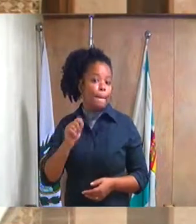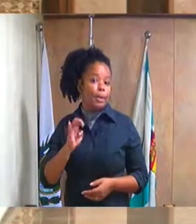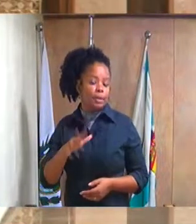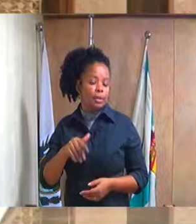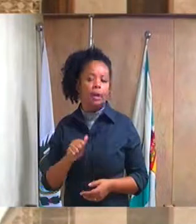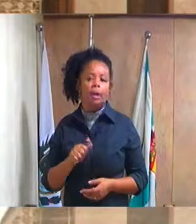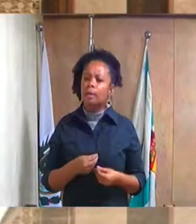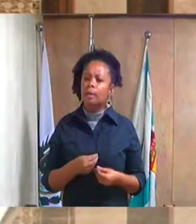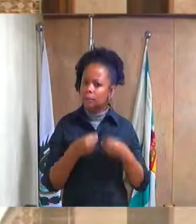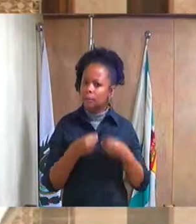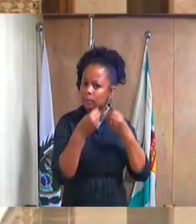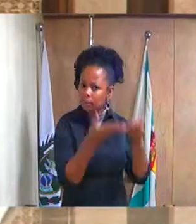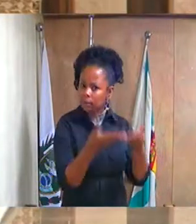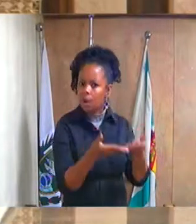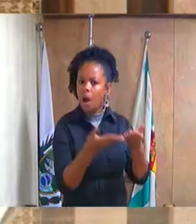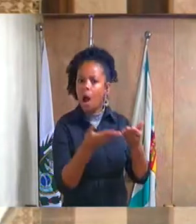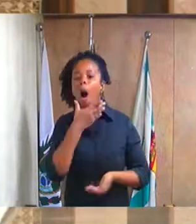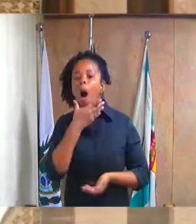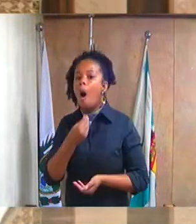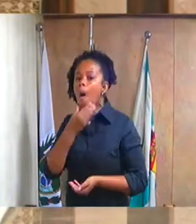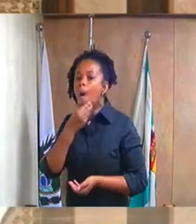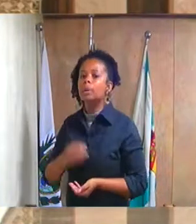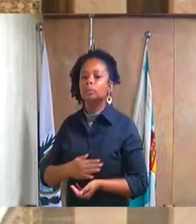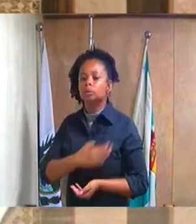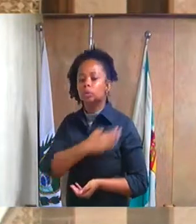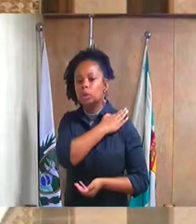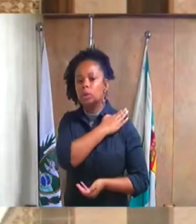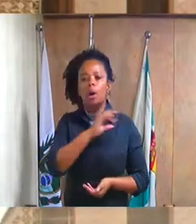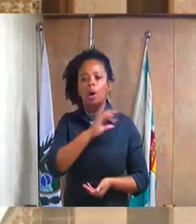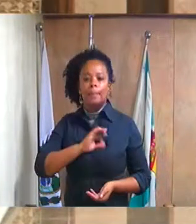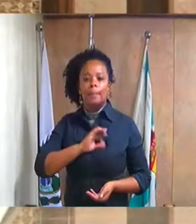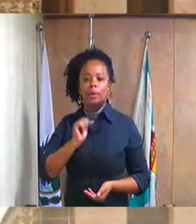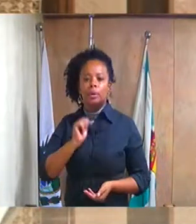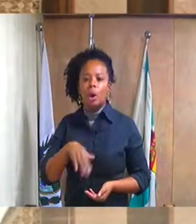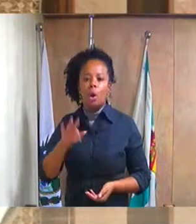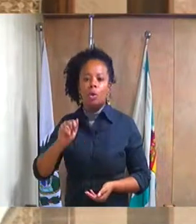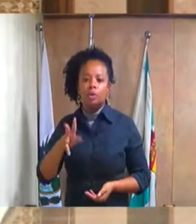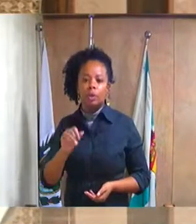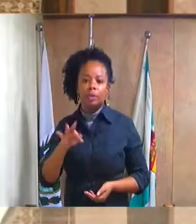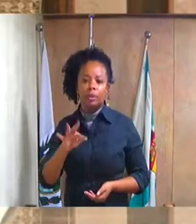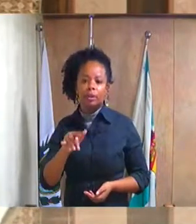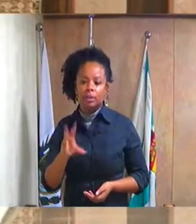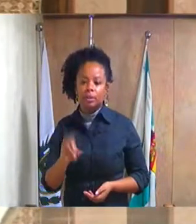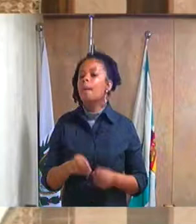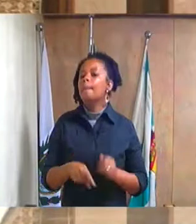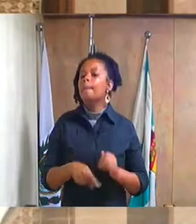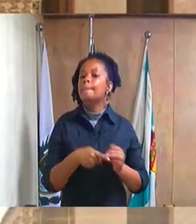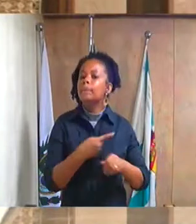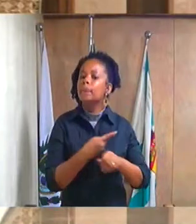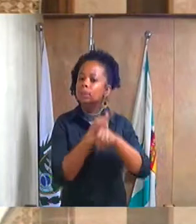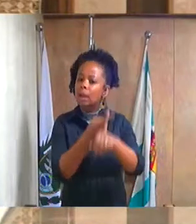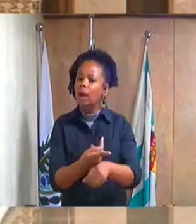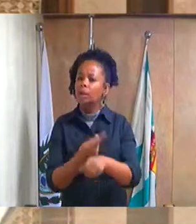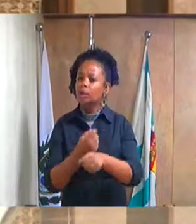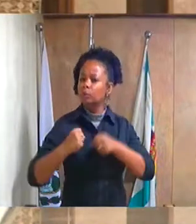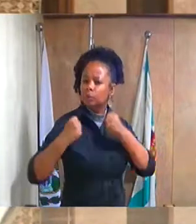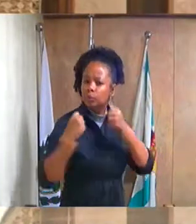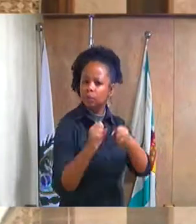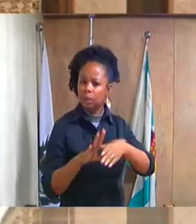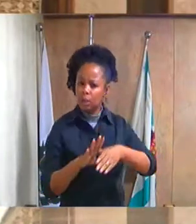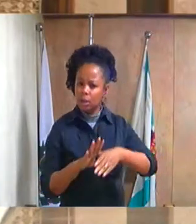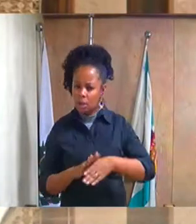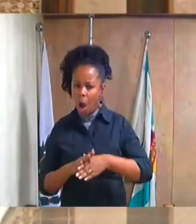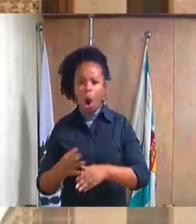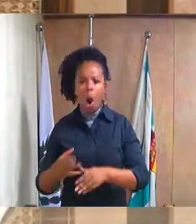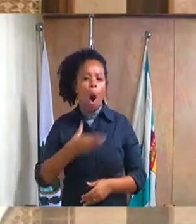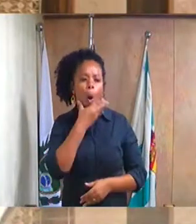concedendo ao justiço do senhor Coronel PM Rogério Figueiredo, a medalha a bravura Duque Caxiense, ao justiço do senhor Coronel